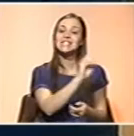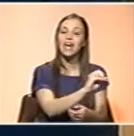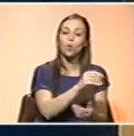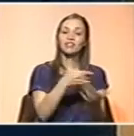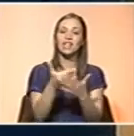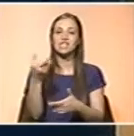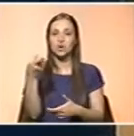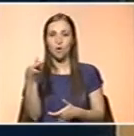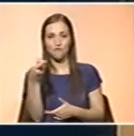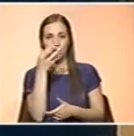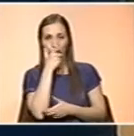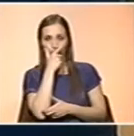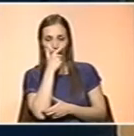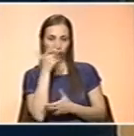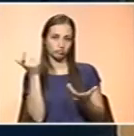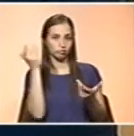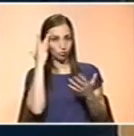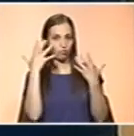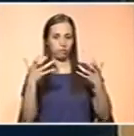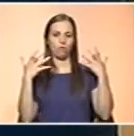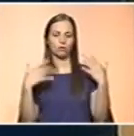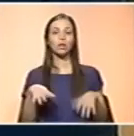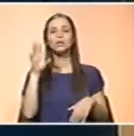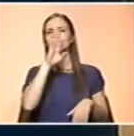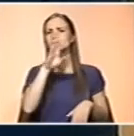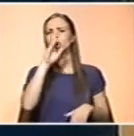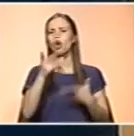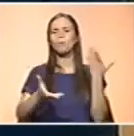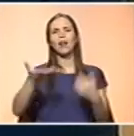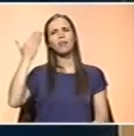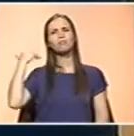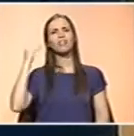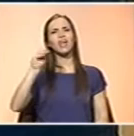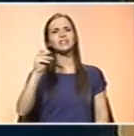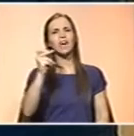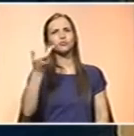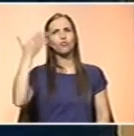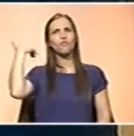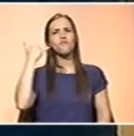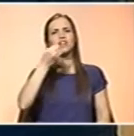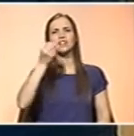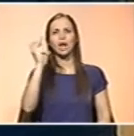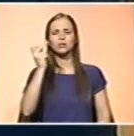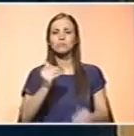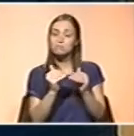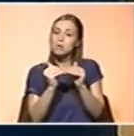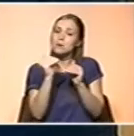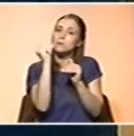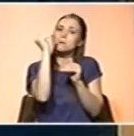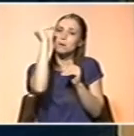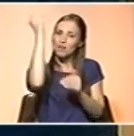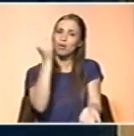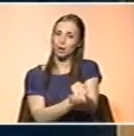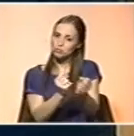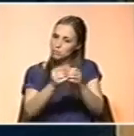temos um número significativo. Se compararmos isso, por exemplo, com há 10 anos atrás ou há 20 anos atrás, é um aumento muito grande? vindo a subir a prevalência da diabetes juvenil.